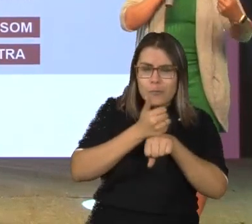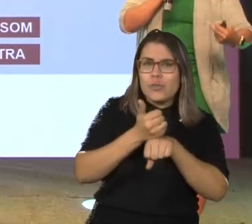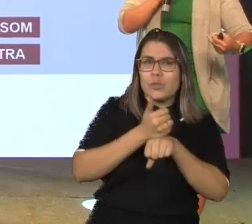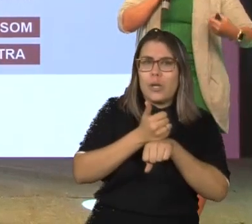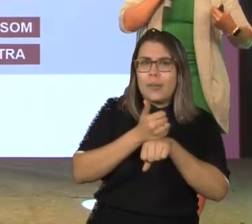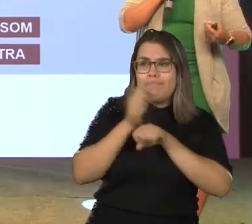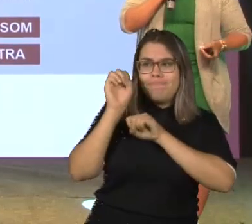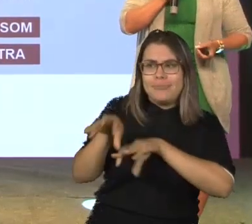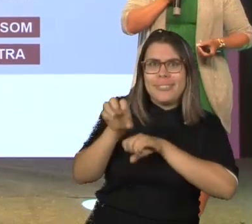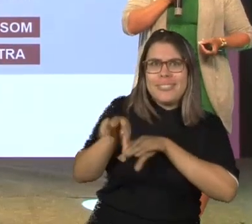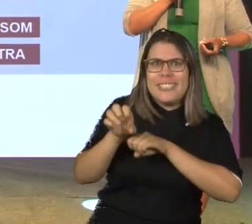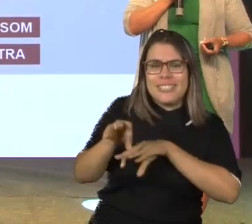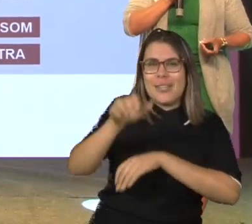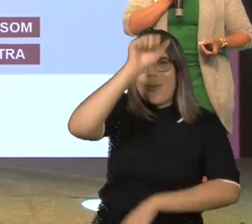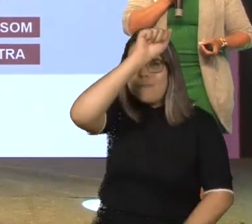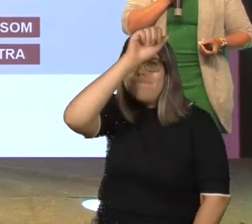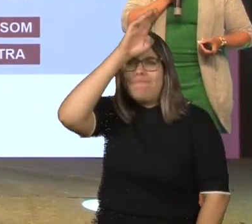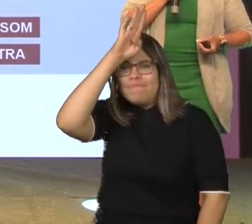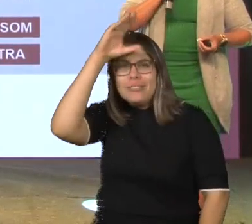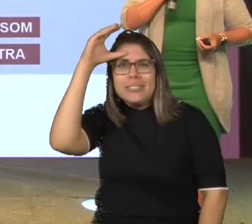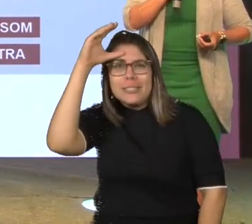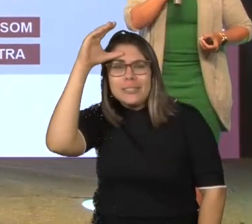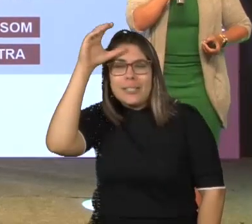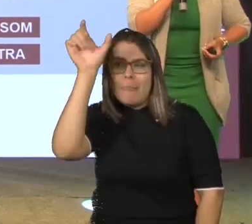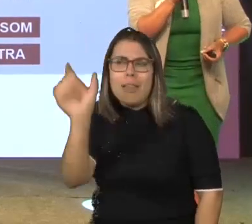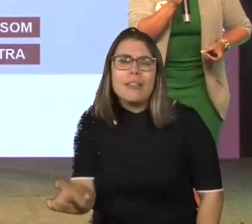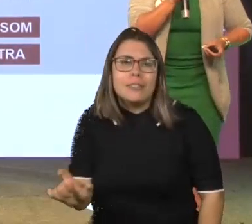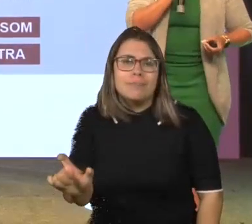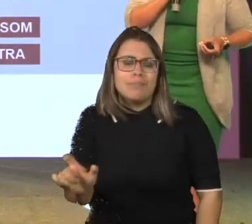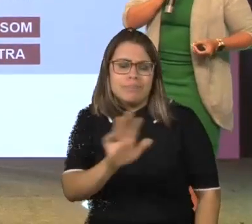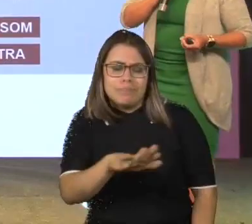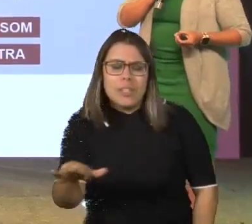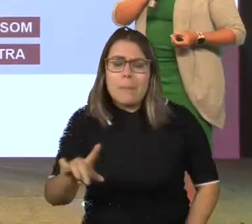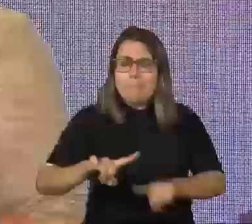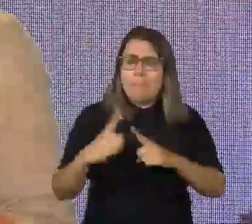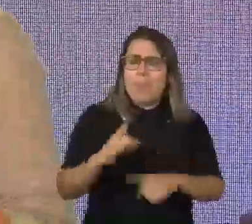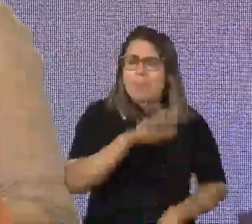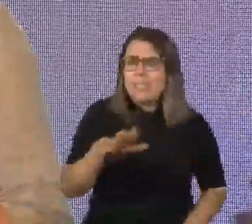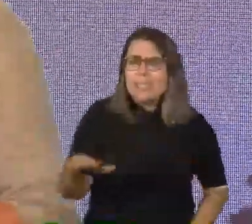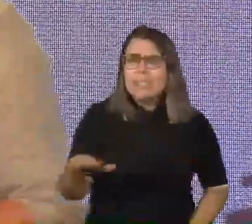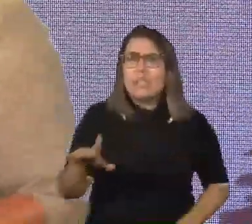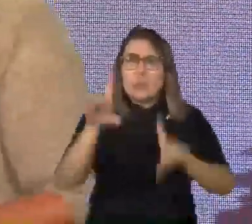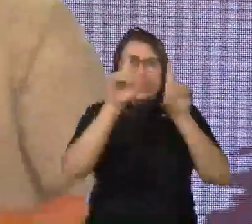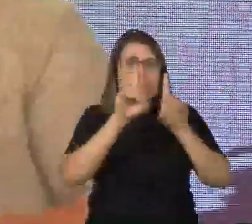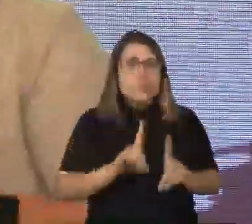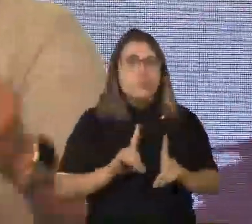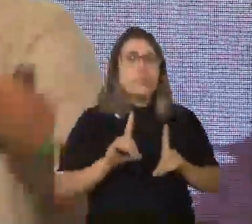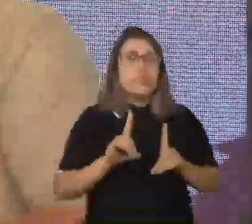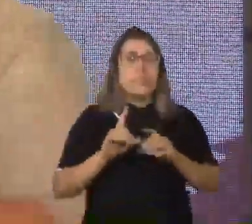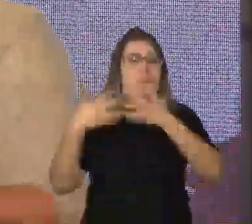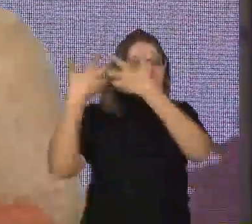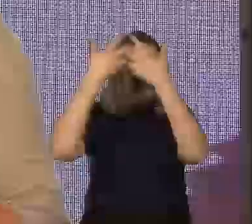o contexto da alfabetização para essa criança. E, quando a criança apresenta uma deficiência complexa, que entra no primeiro ano,